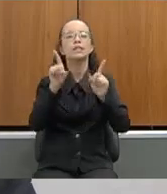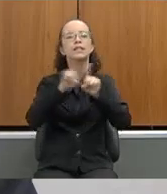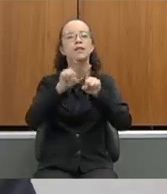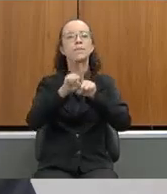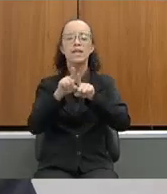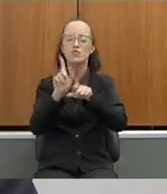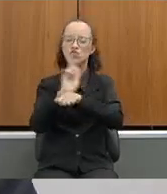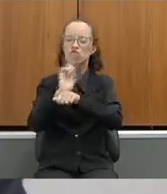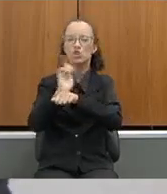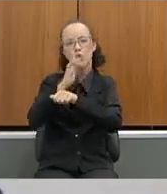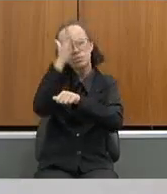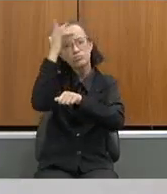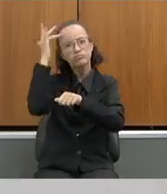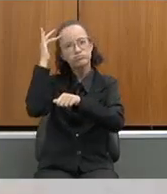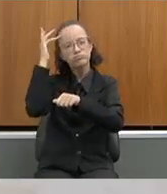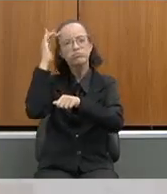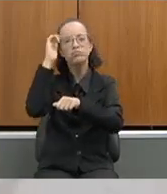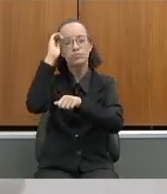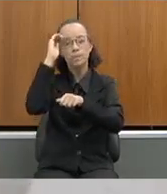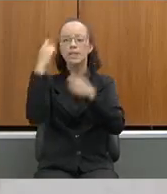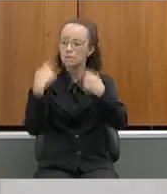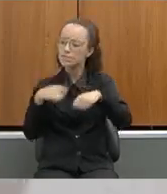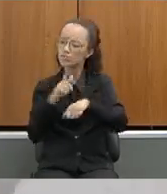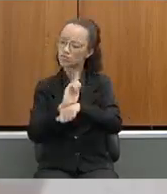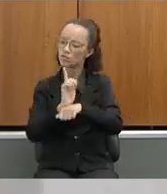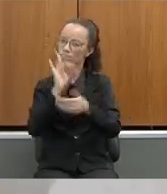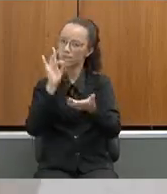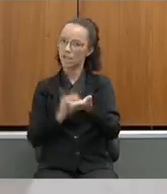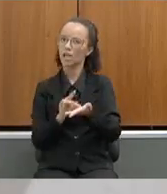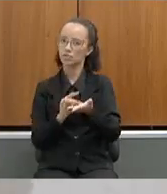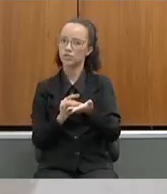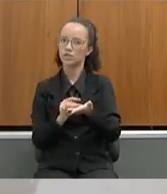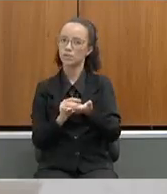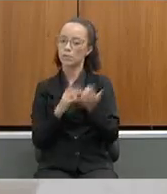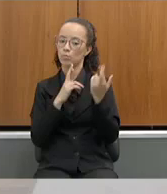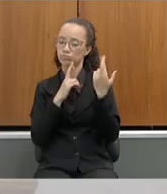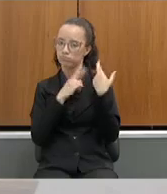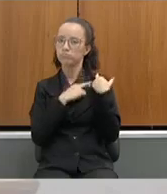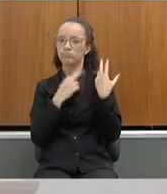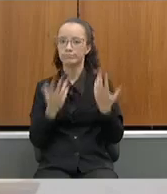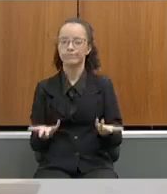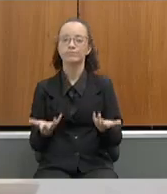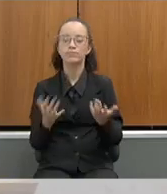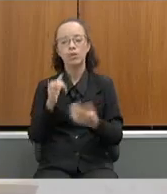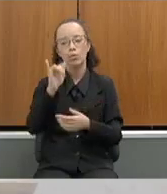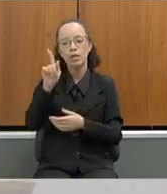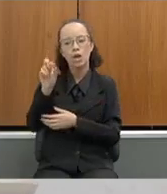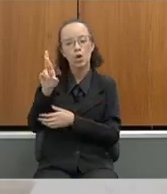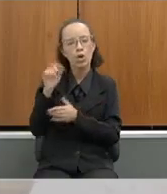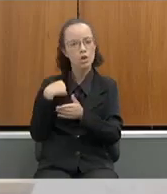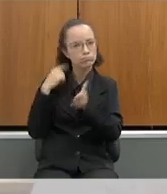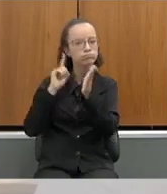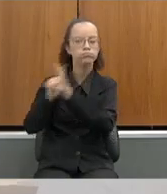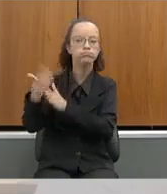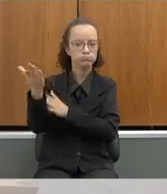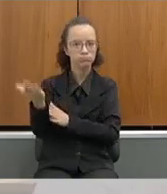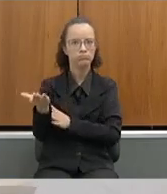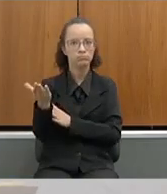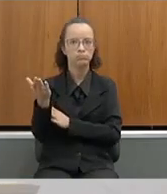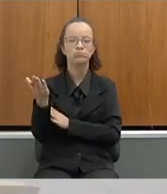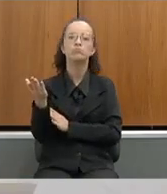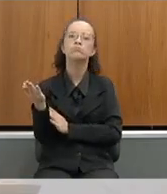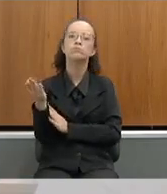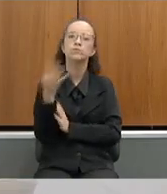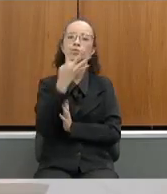gestores, porque tem que fazer realmente gestão para as coisas darem certo. De maneira, Igor, que eu te perguntei, aí essa